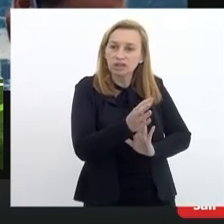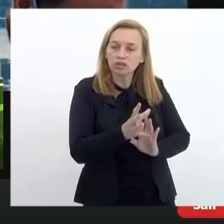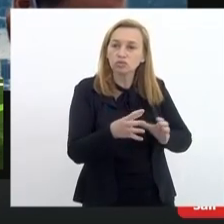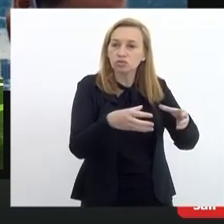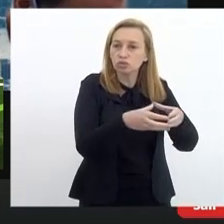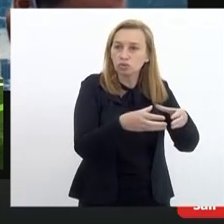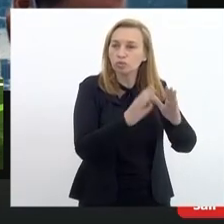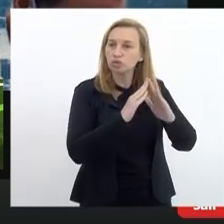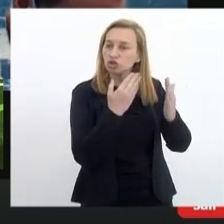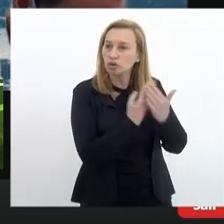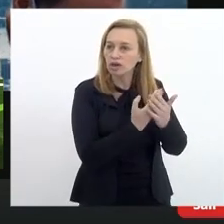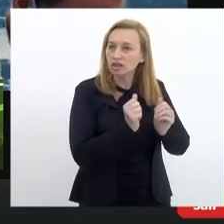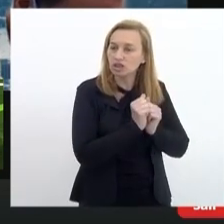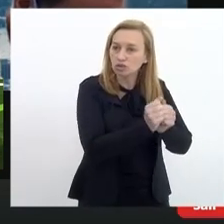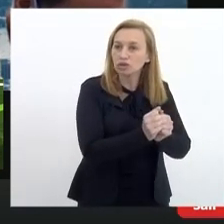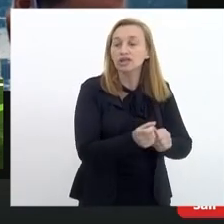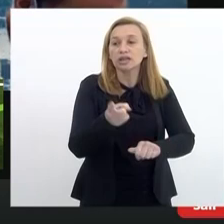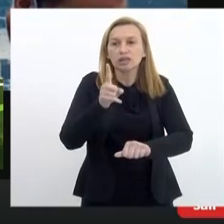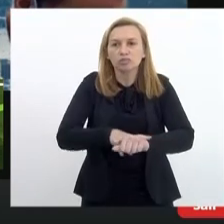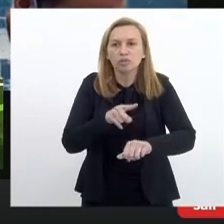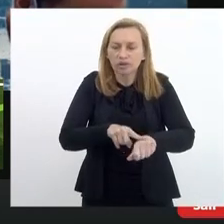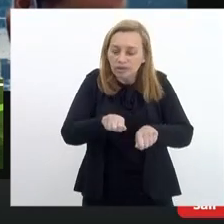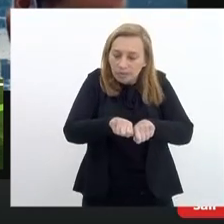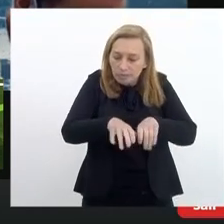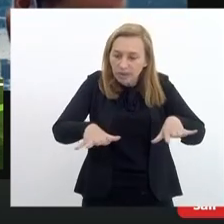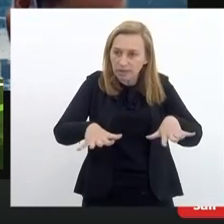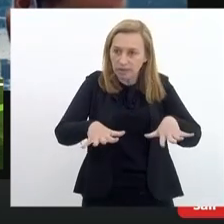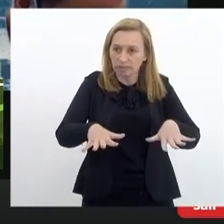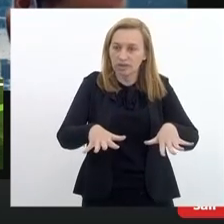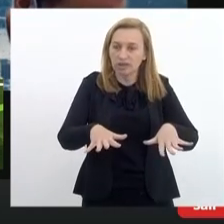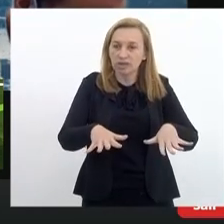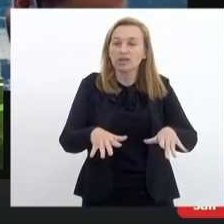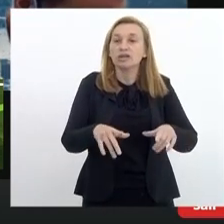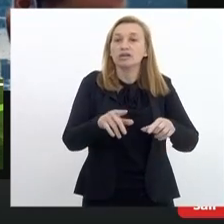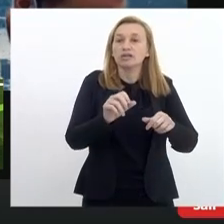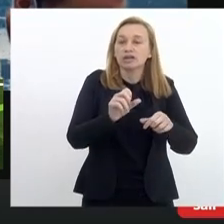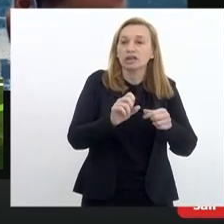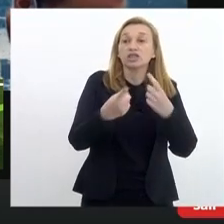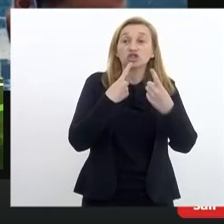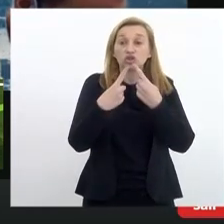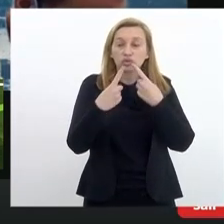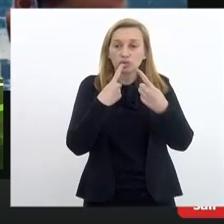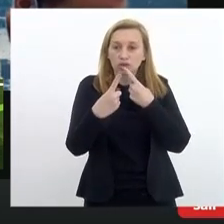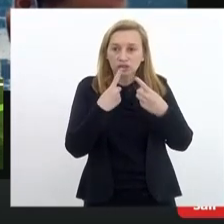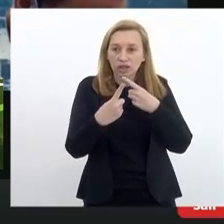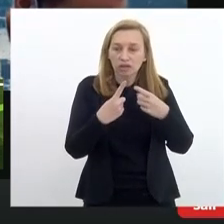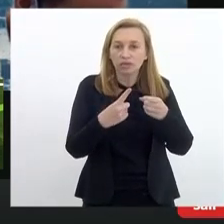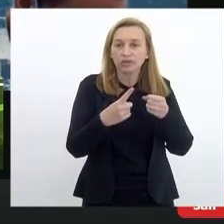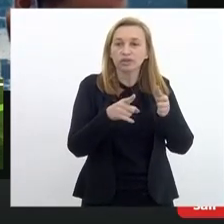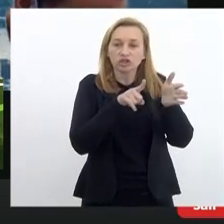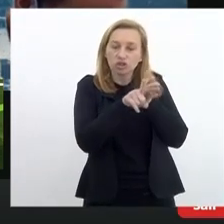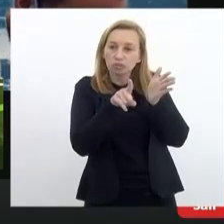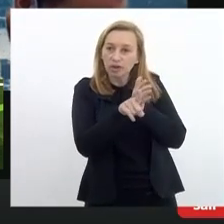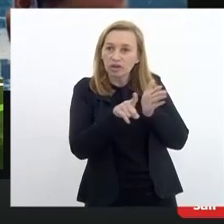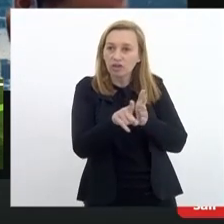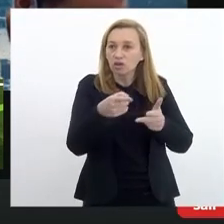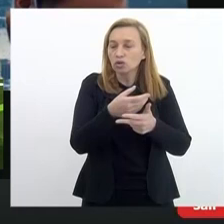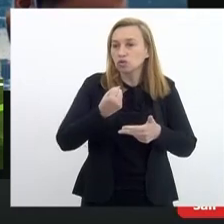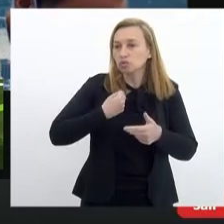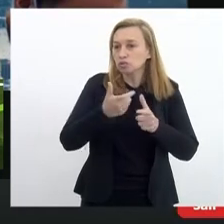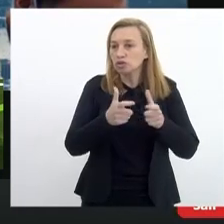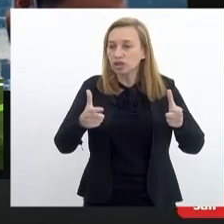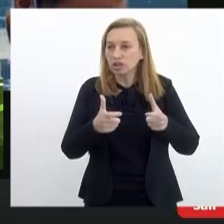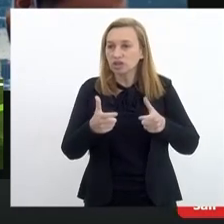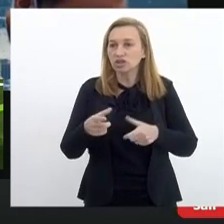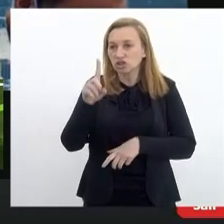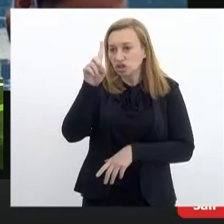participando então nesse momento de pandemia fazer essa discussão através de questionário que a maioria das diretoras preencheram os